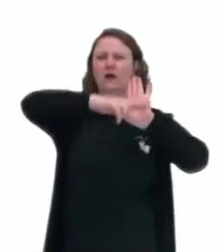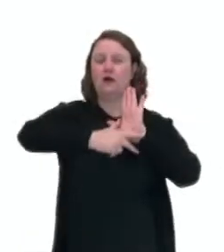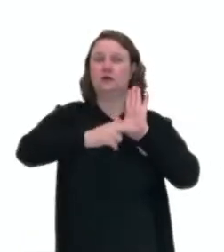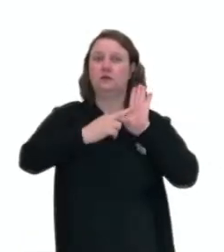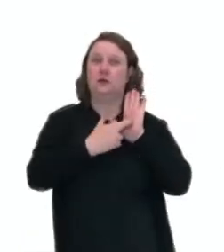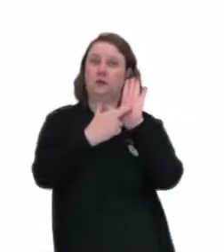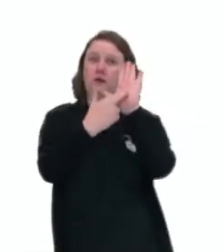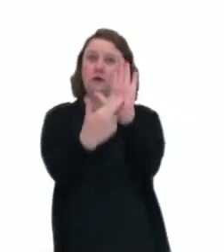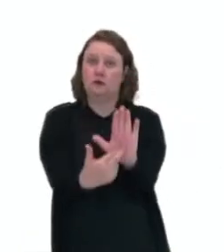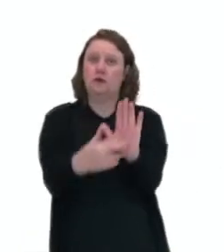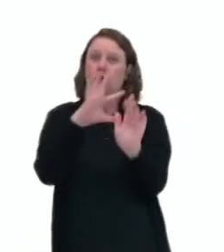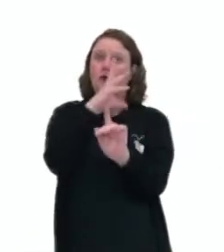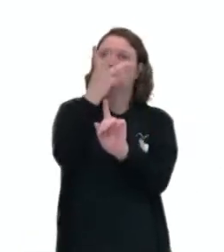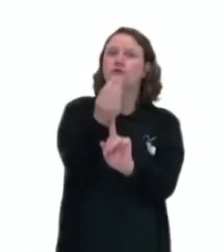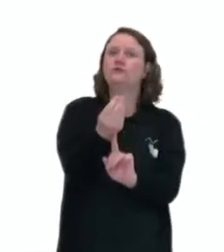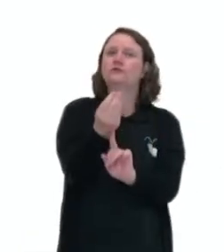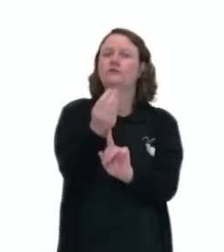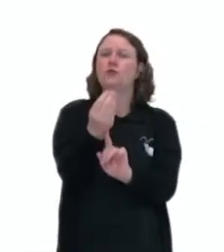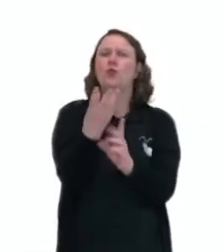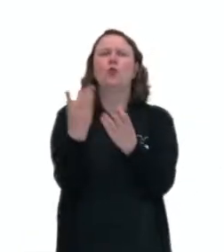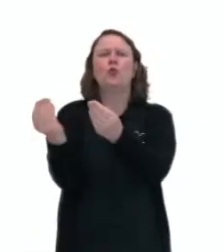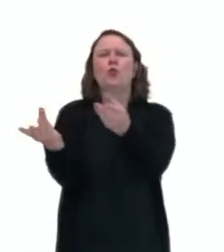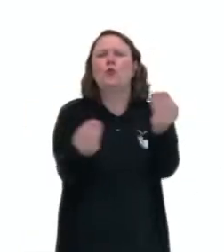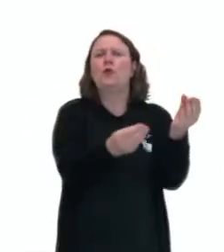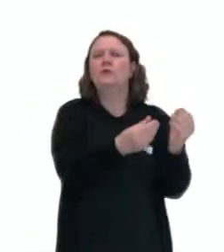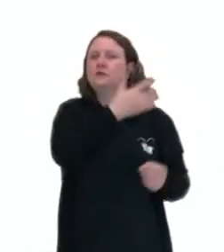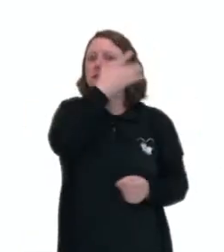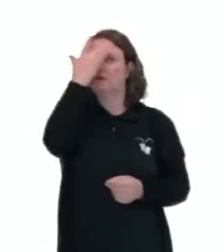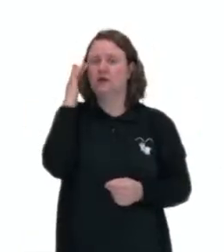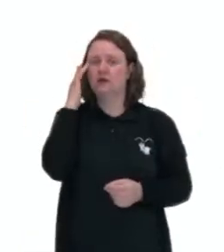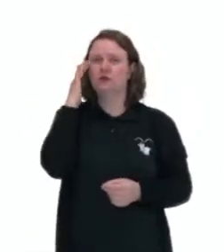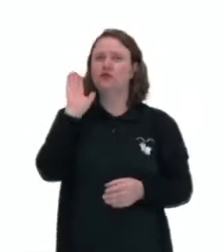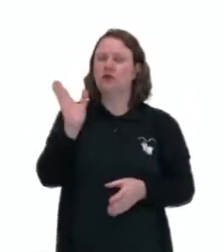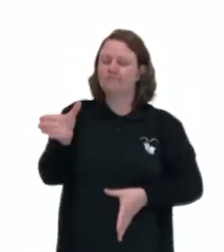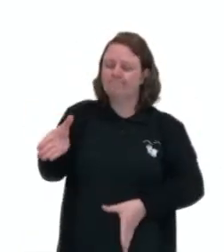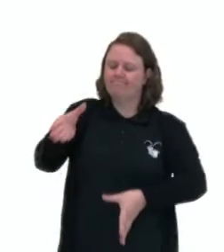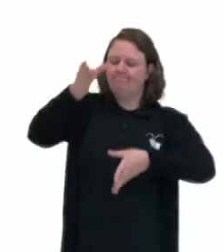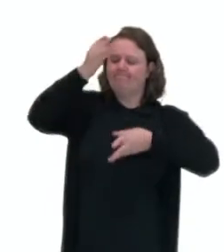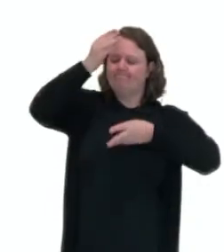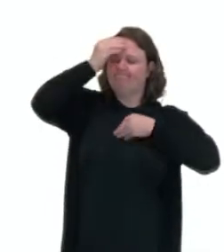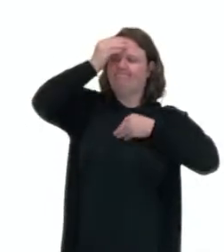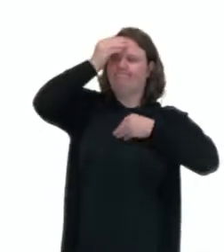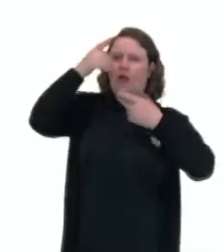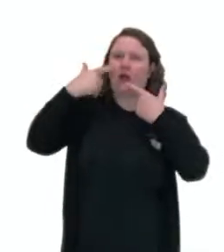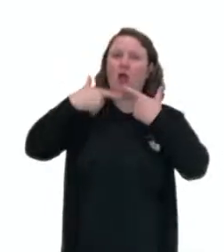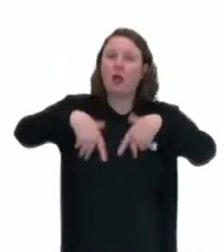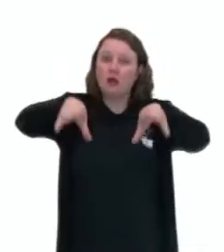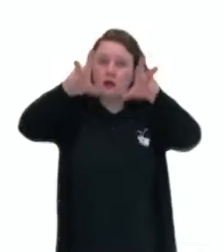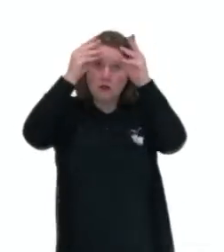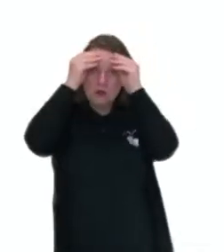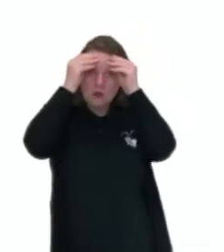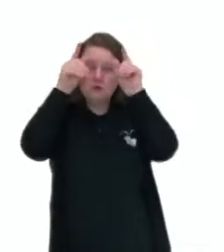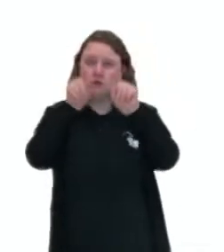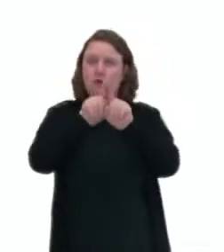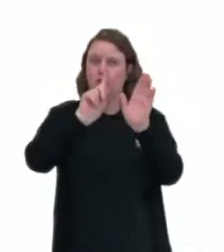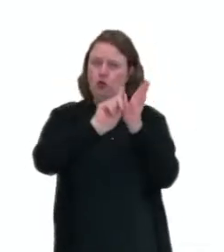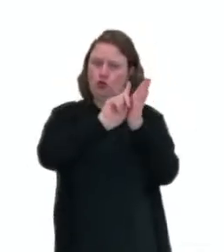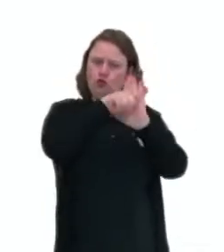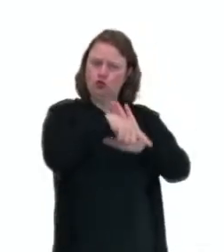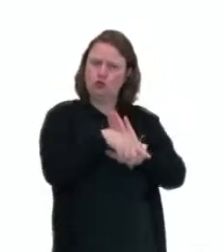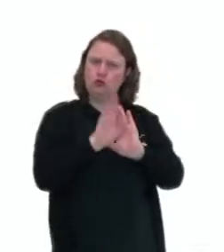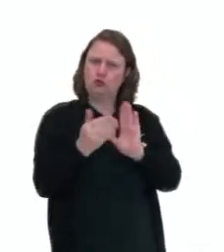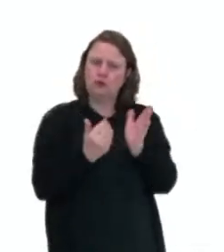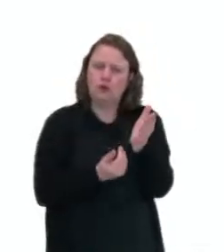muitos os artistas que se apropriaram desta linguagem. Esse gênero pictórico tem